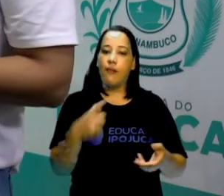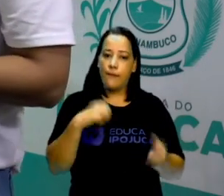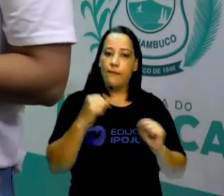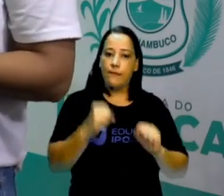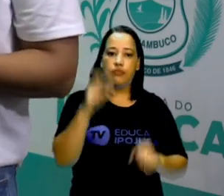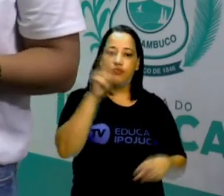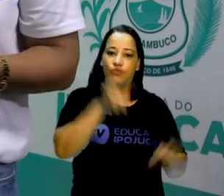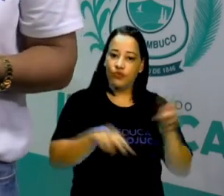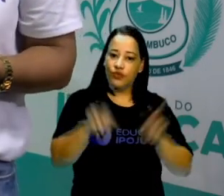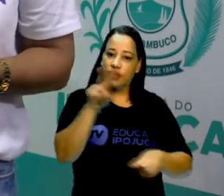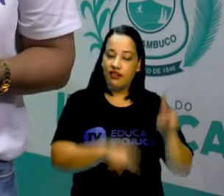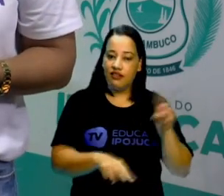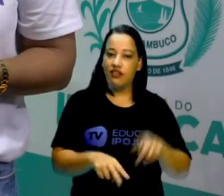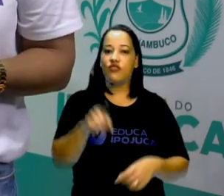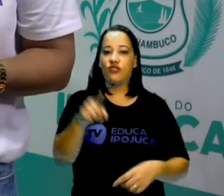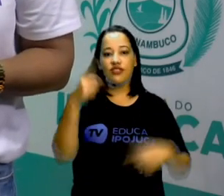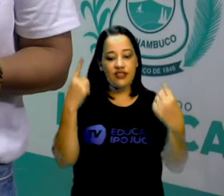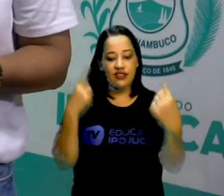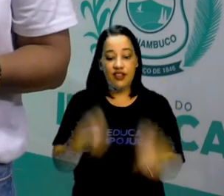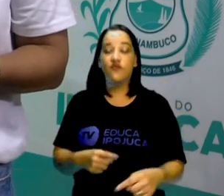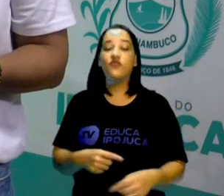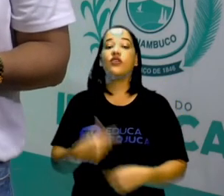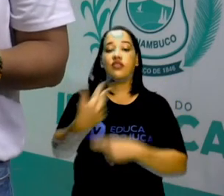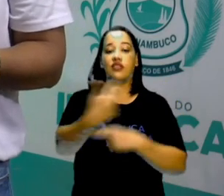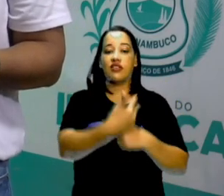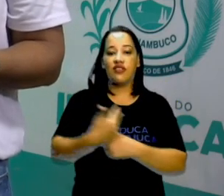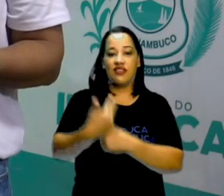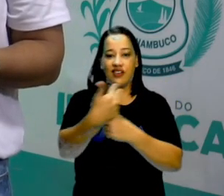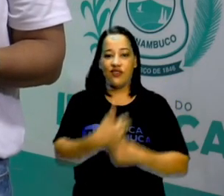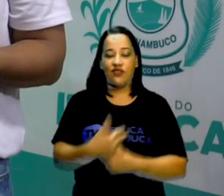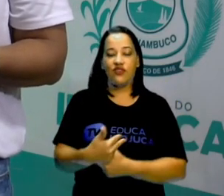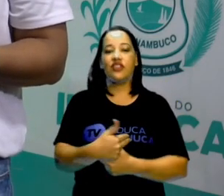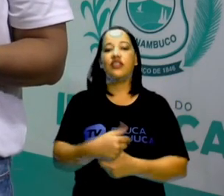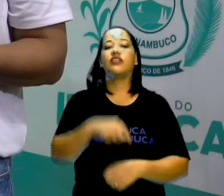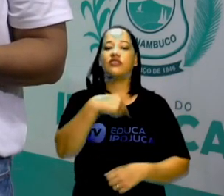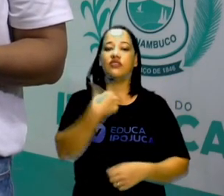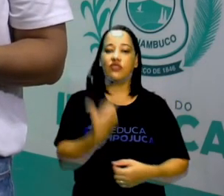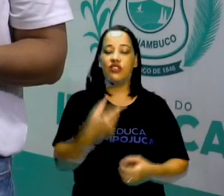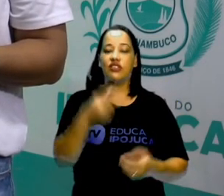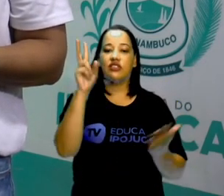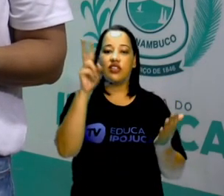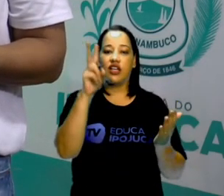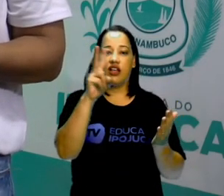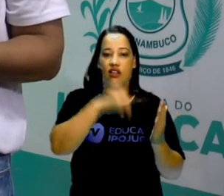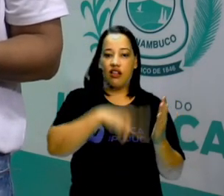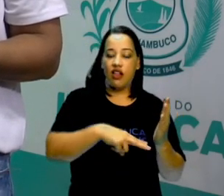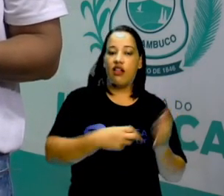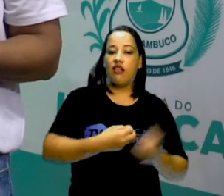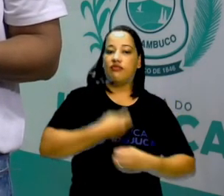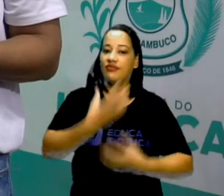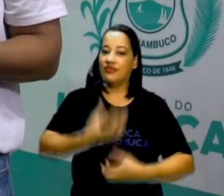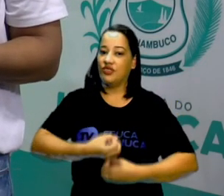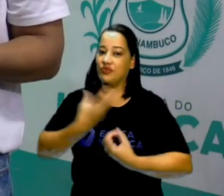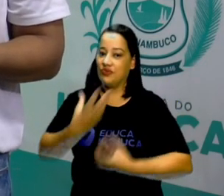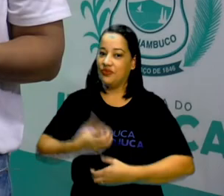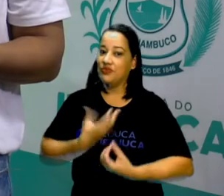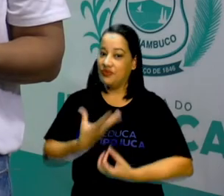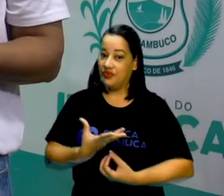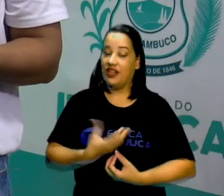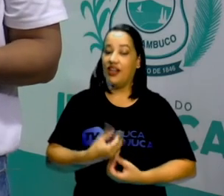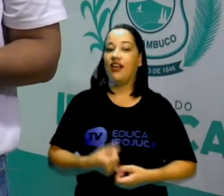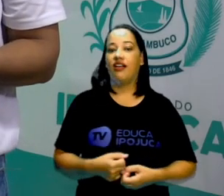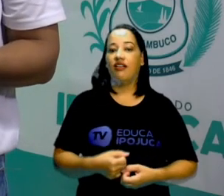E faça esse desafio De gravar um vídeo Fazendo a leitura De um A interpretação de um poema De Ariano Suassuna